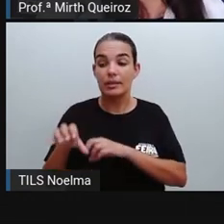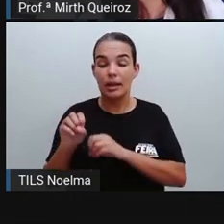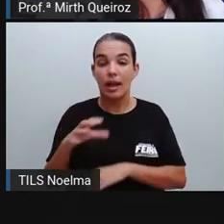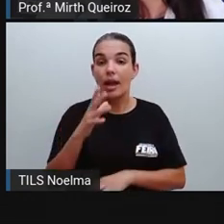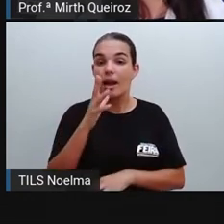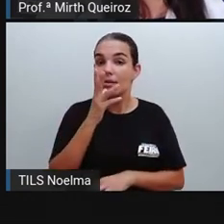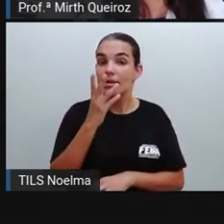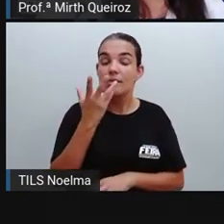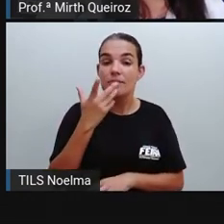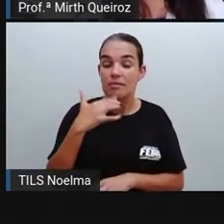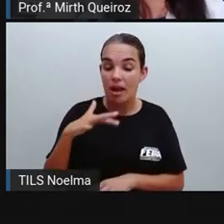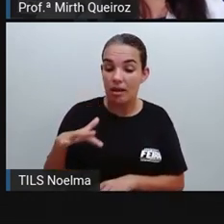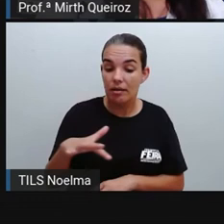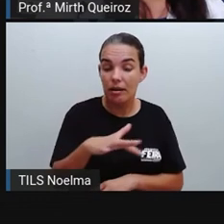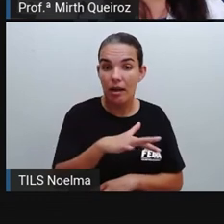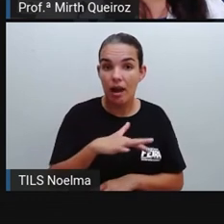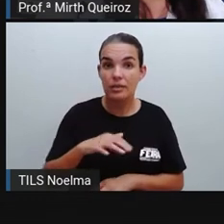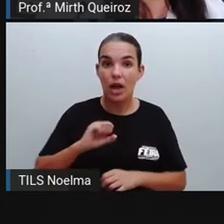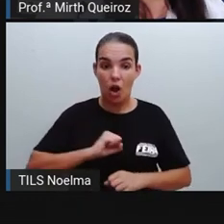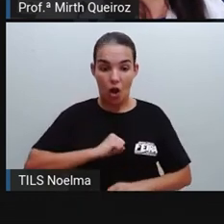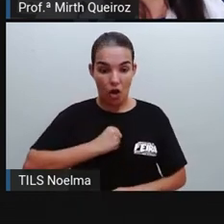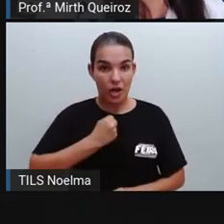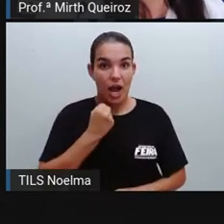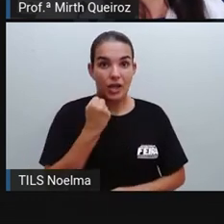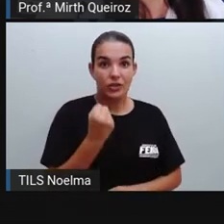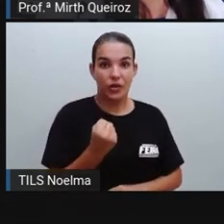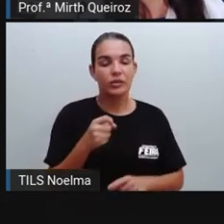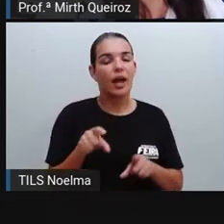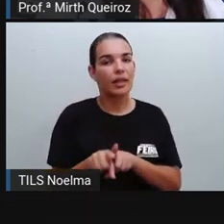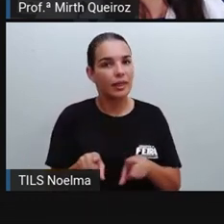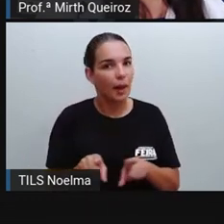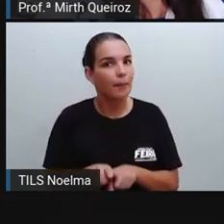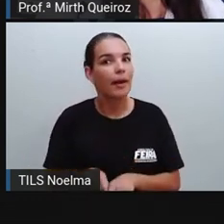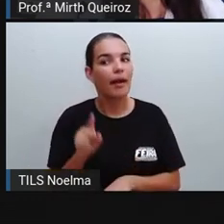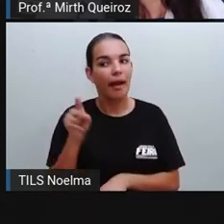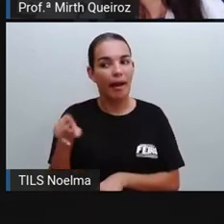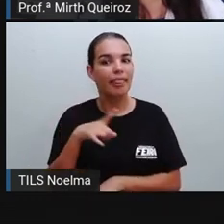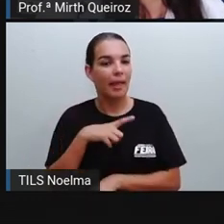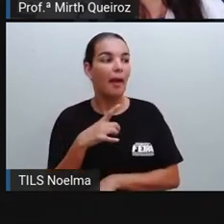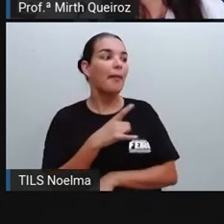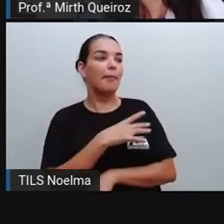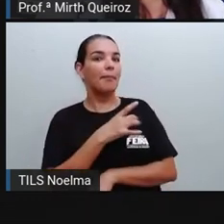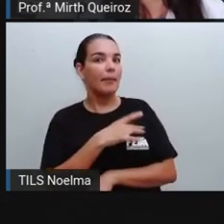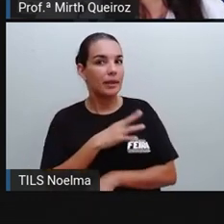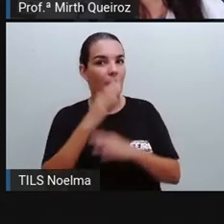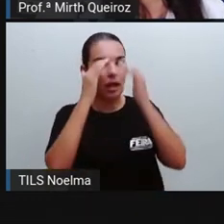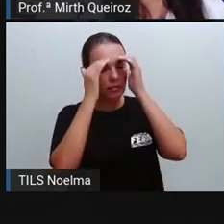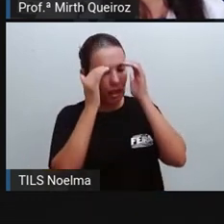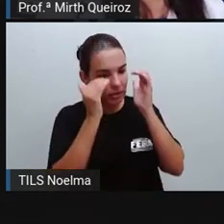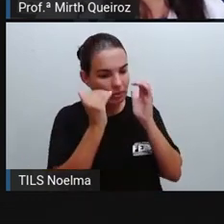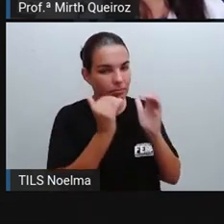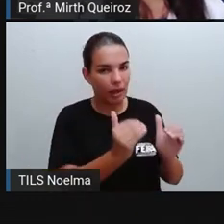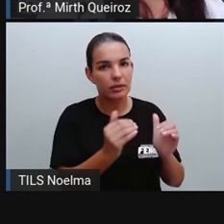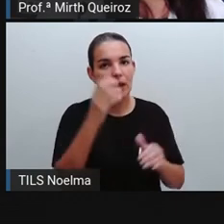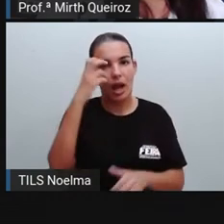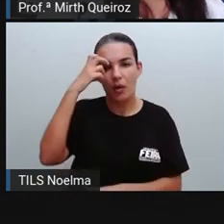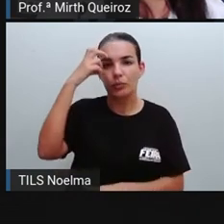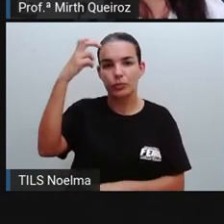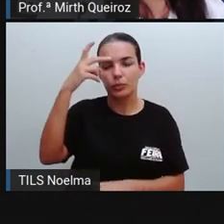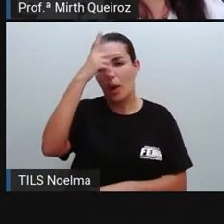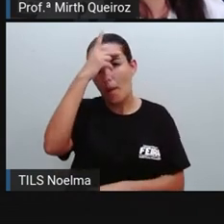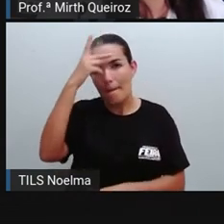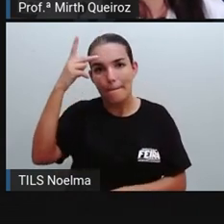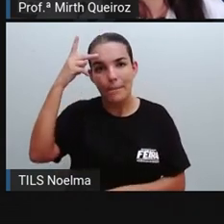as crianças, tornar as crianças corajosas e ao mesmo tempo também fazer com que essas crianças, elas respeitem a cultura do